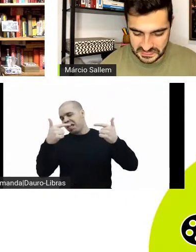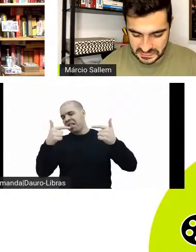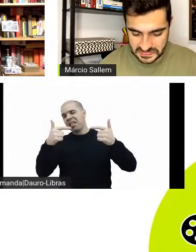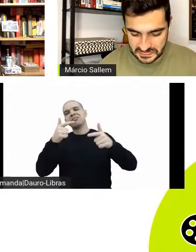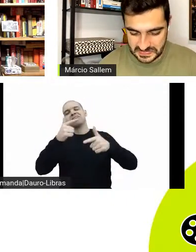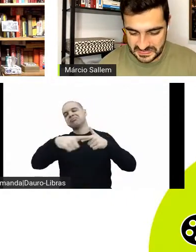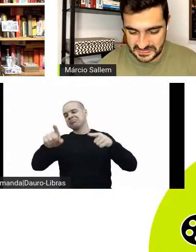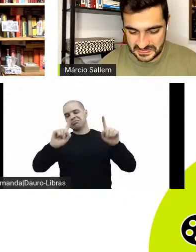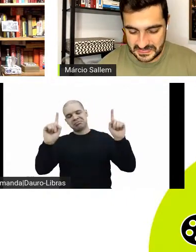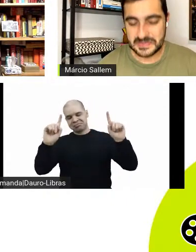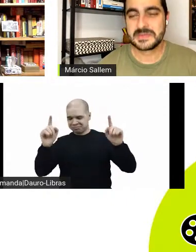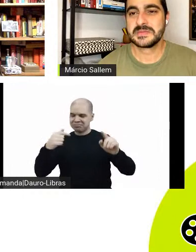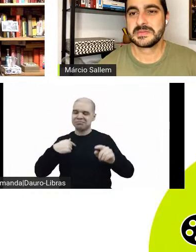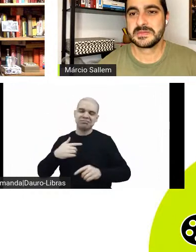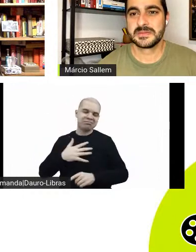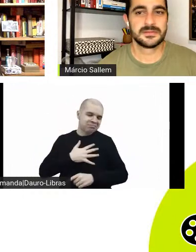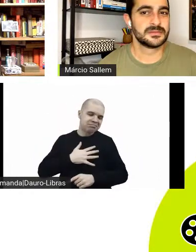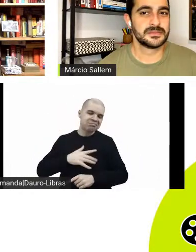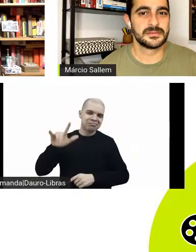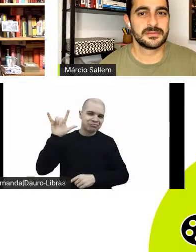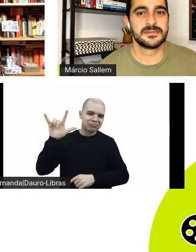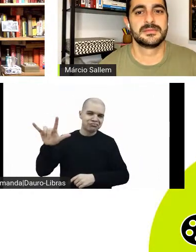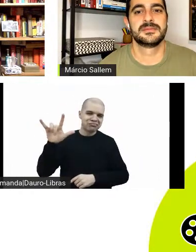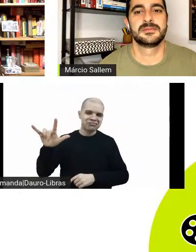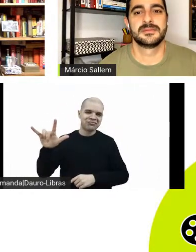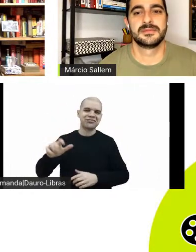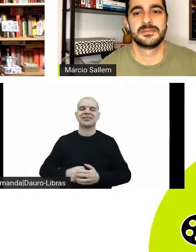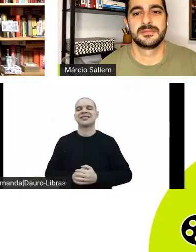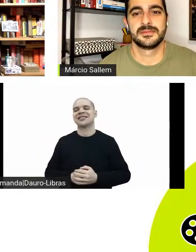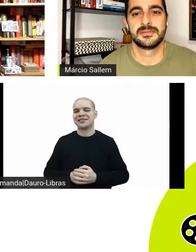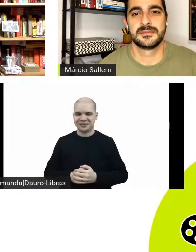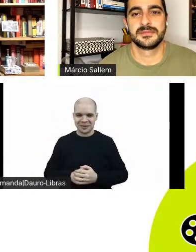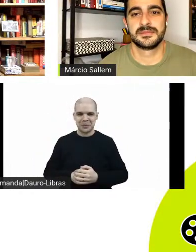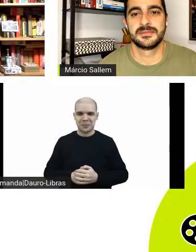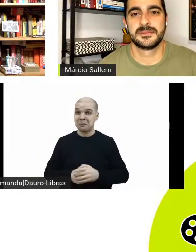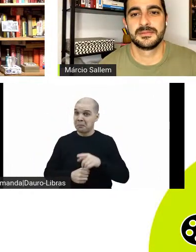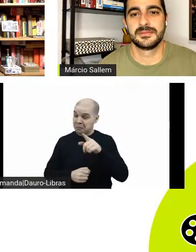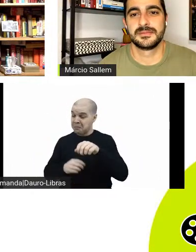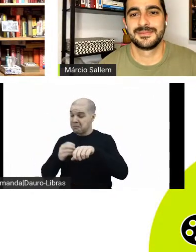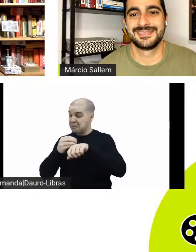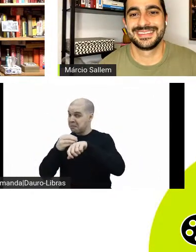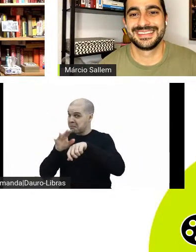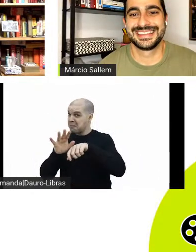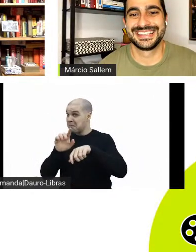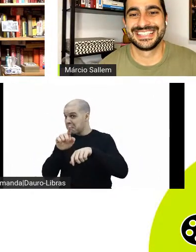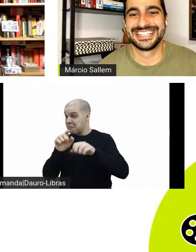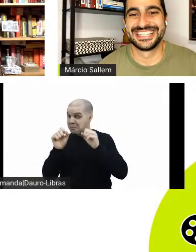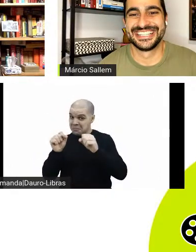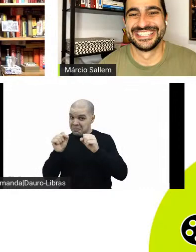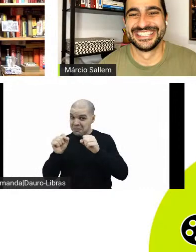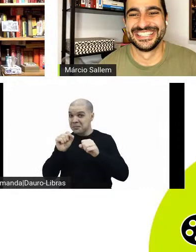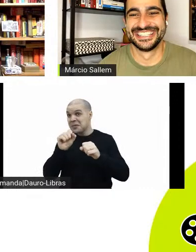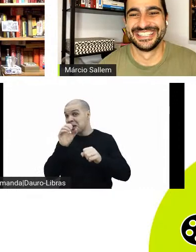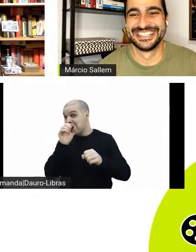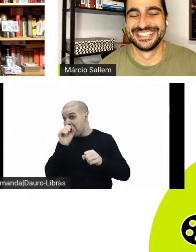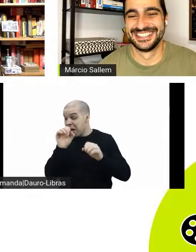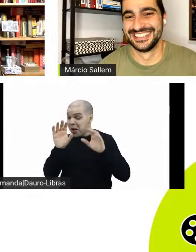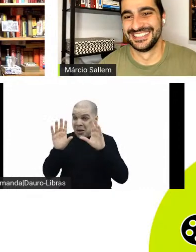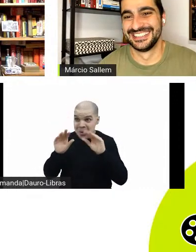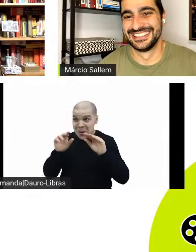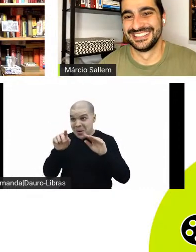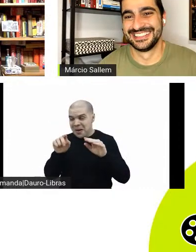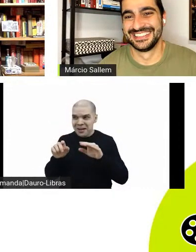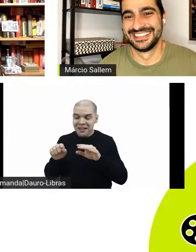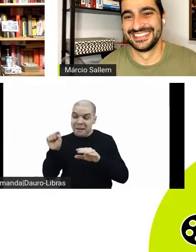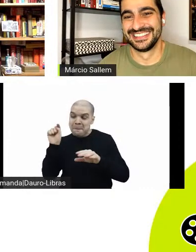falando bastante também já serve aí de indicação para a trilha do nosso sábado à noite aqui, a